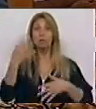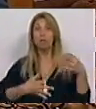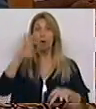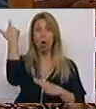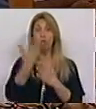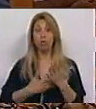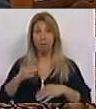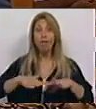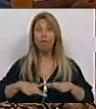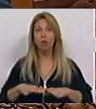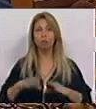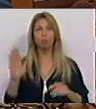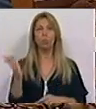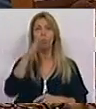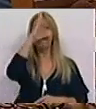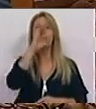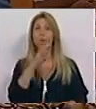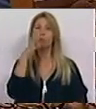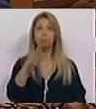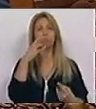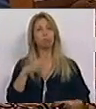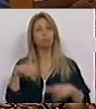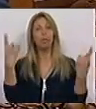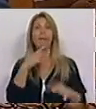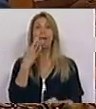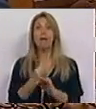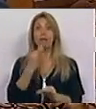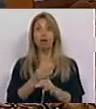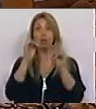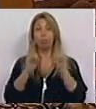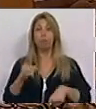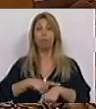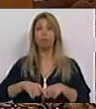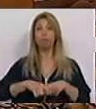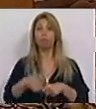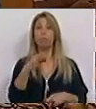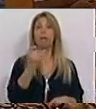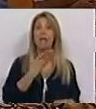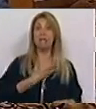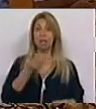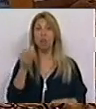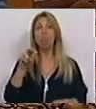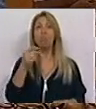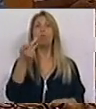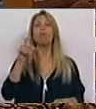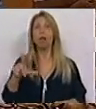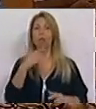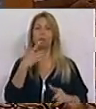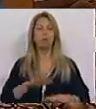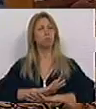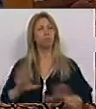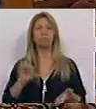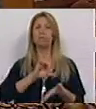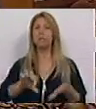anunciou ao país, na festa do reinício da temporada política do PSD no Pontal, que desistia da reforma da Segurança